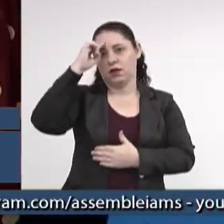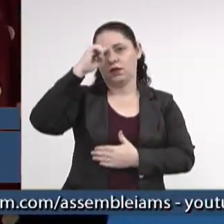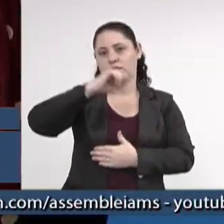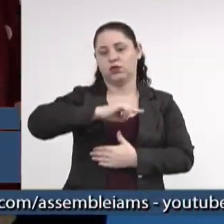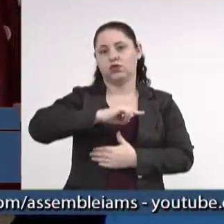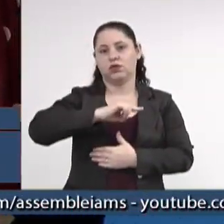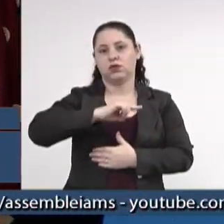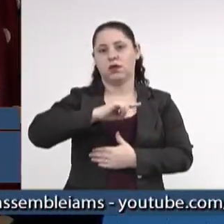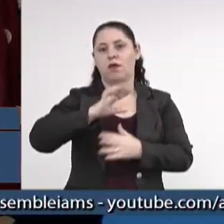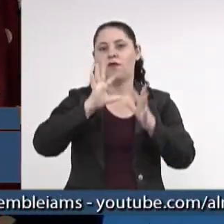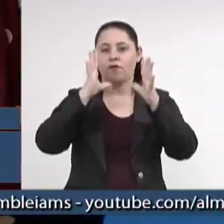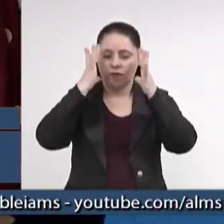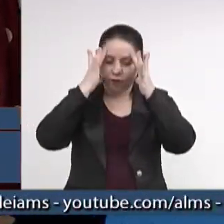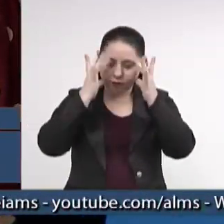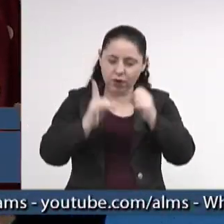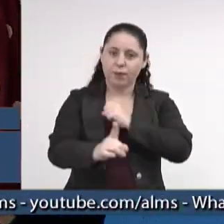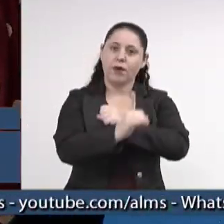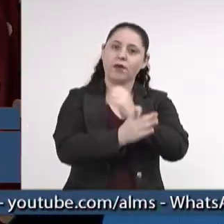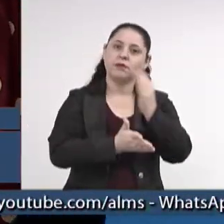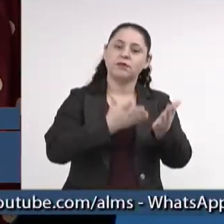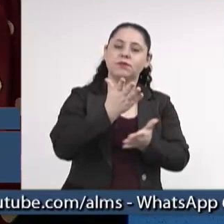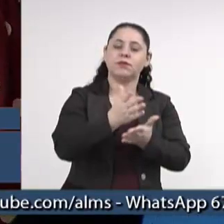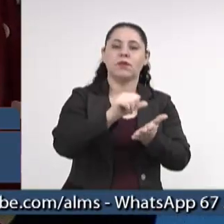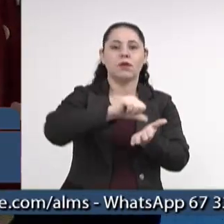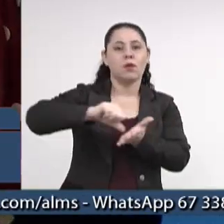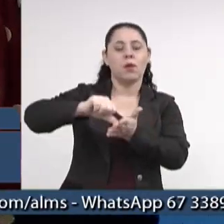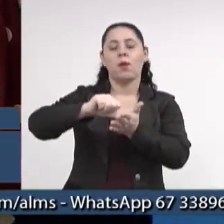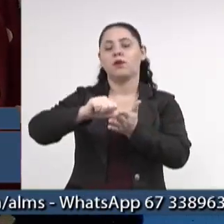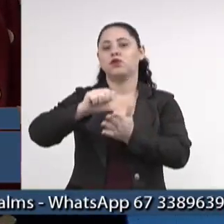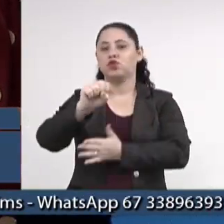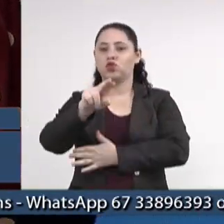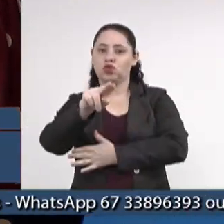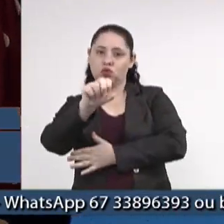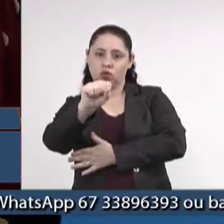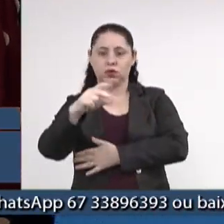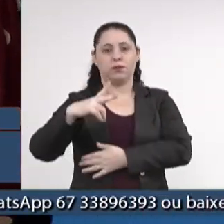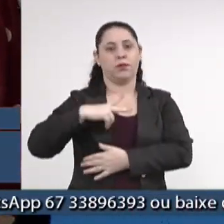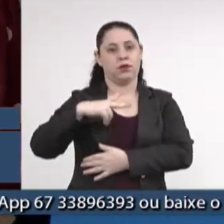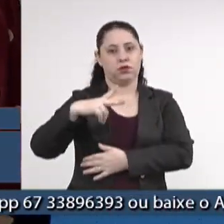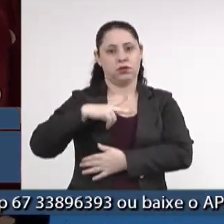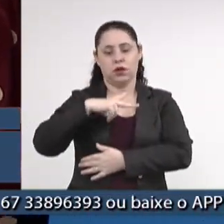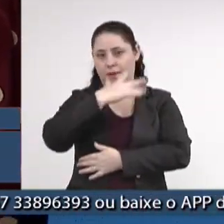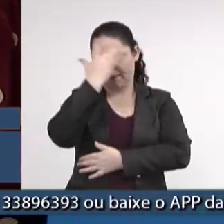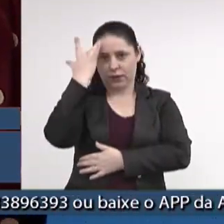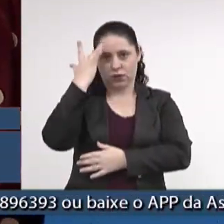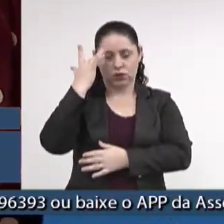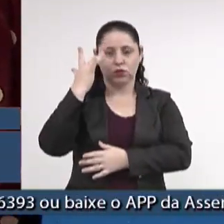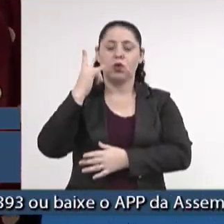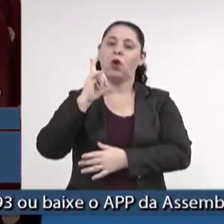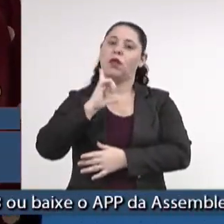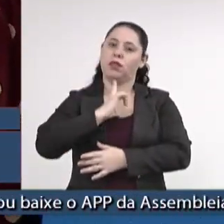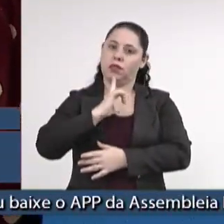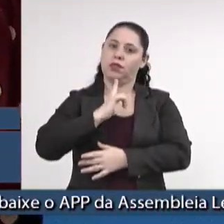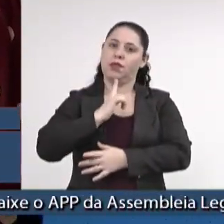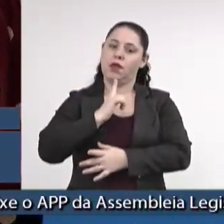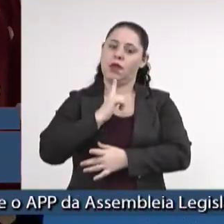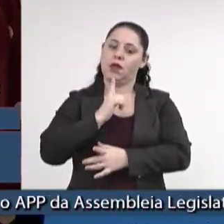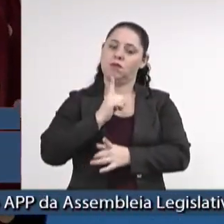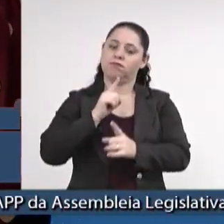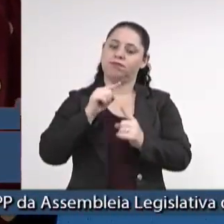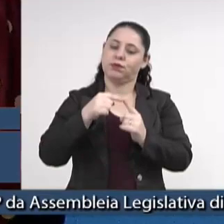para o efetivo atendimento pela rede pública e privada dos pacientes com prognóstico de